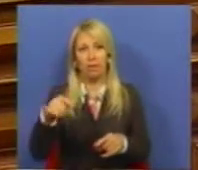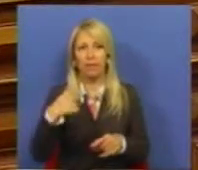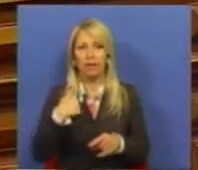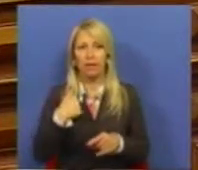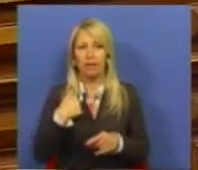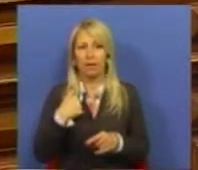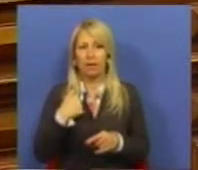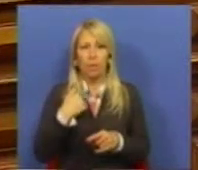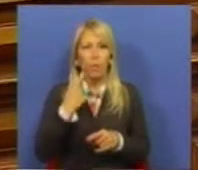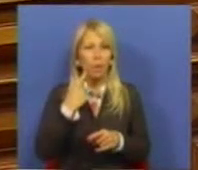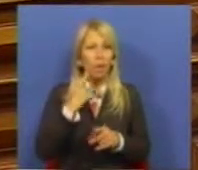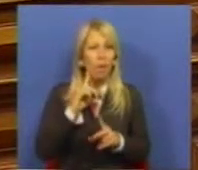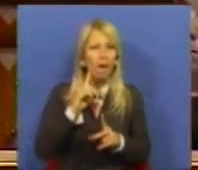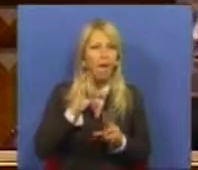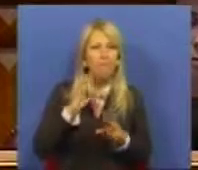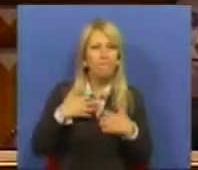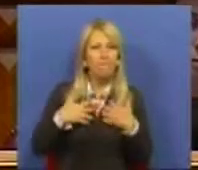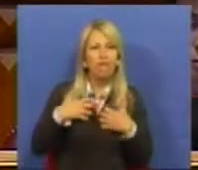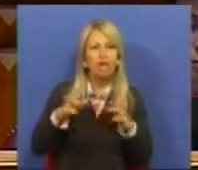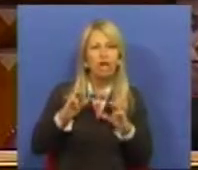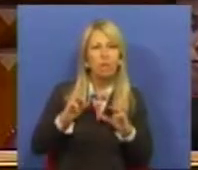natural expectativa positiva.